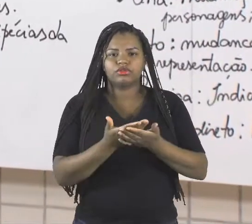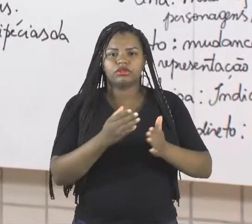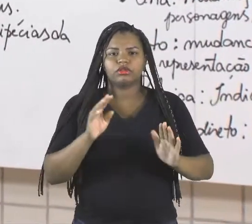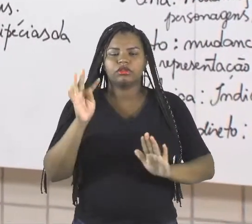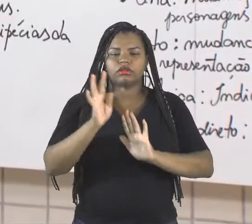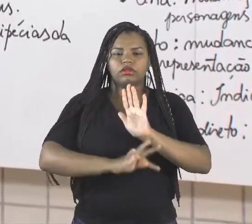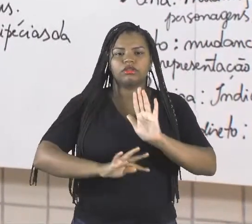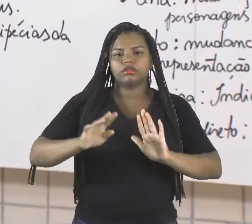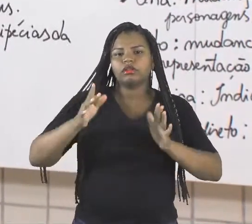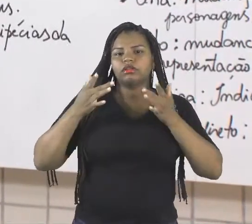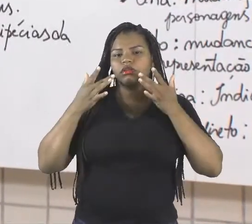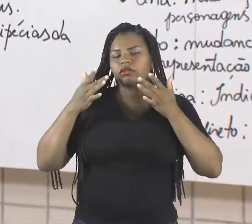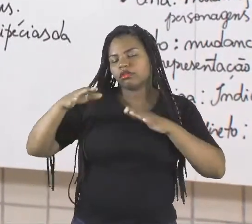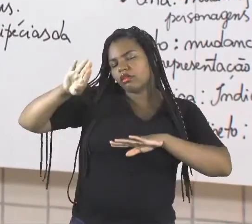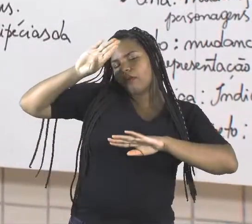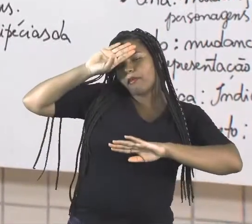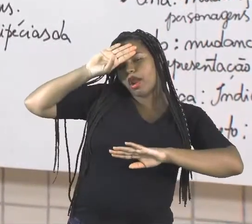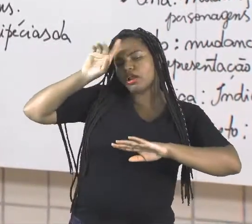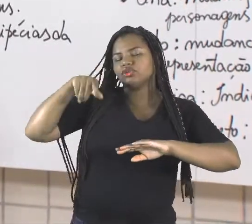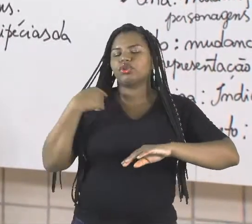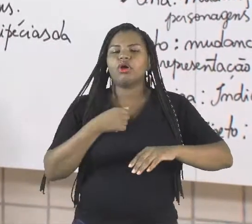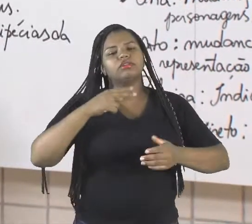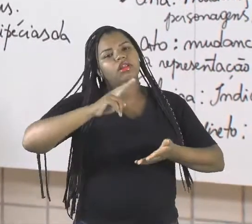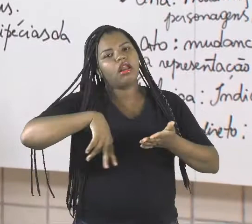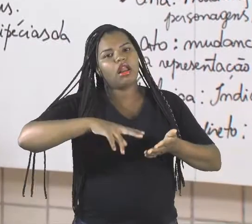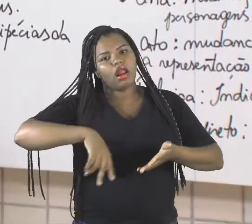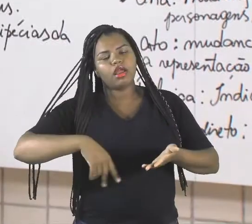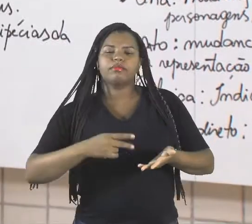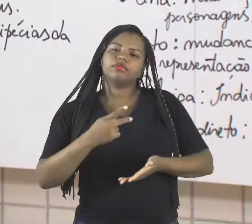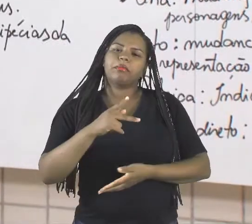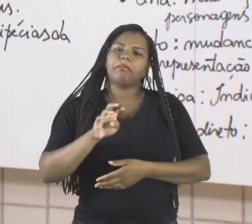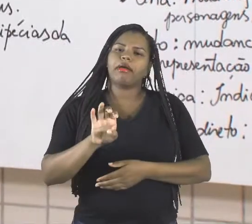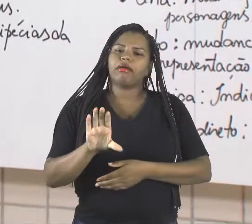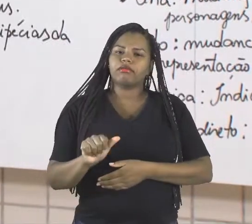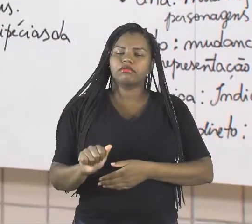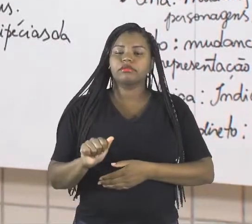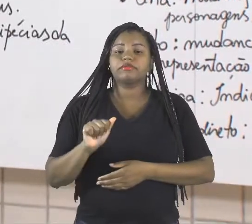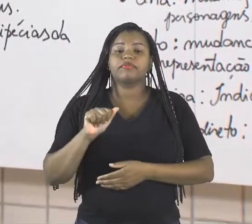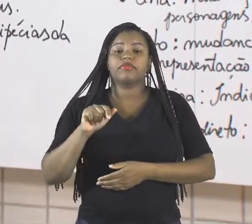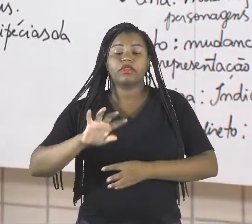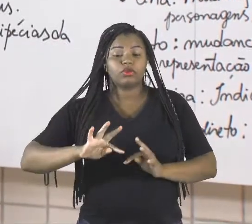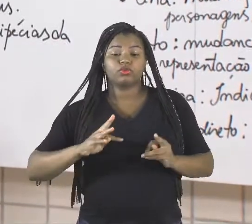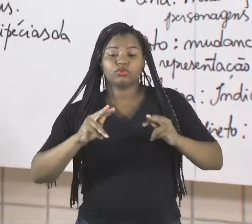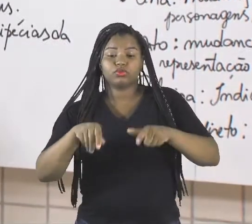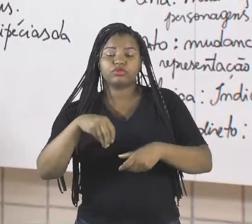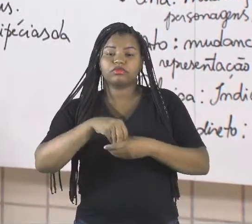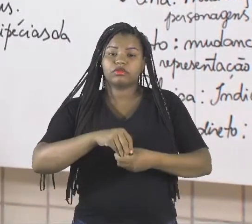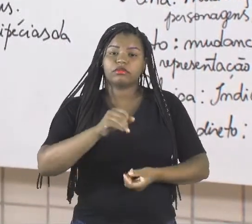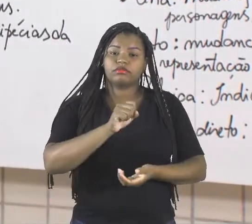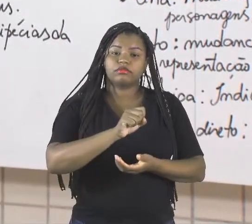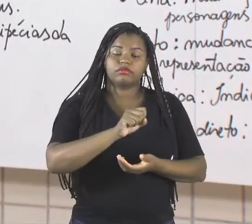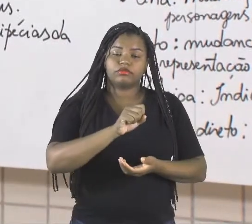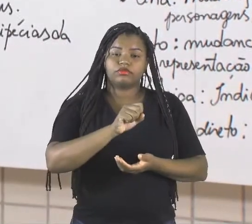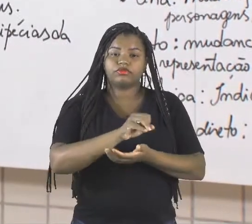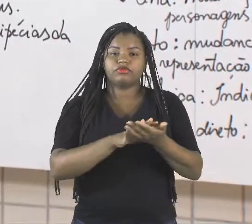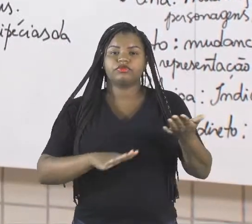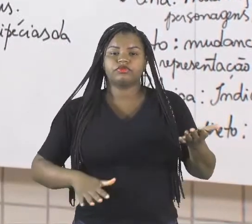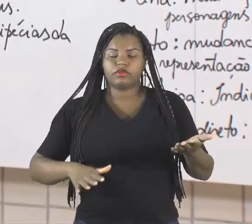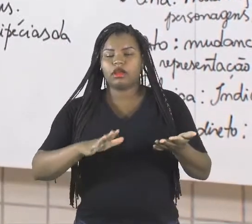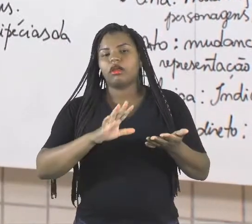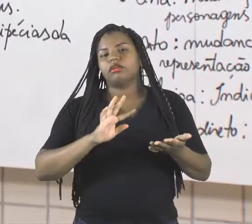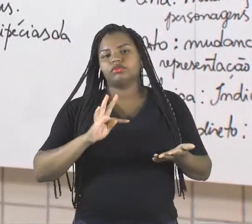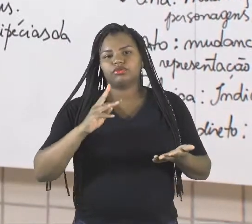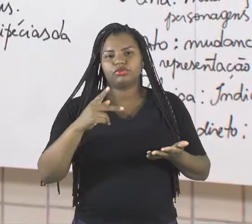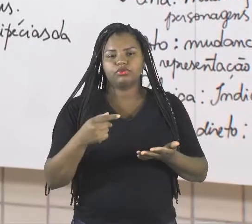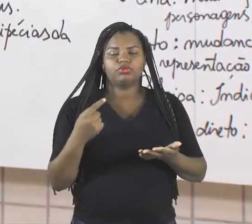uma peça também. Tudo isso que eu falei está lá no seu bloco de estudo. Questões referentes a essa peça